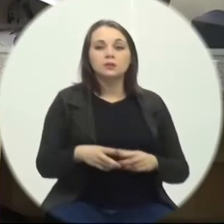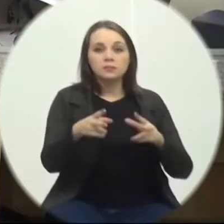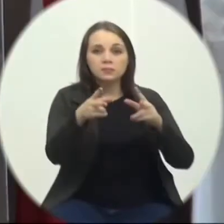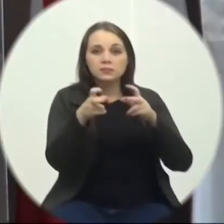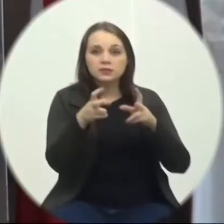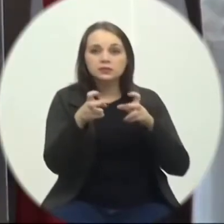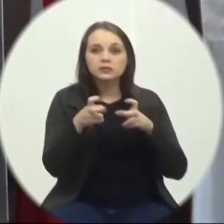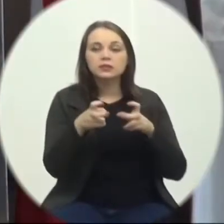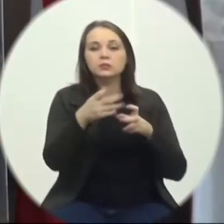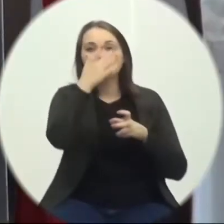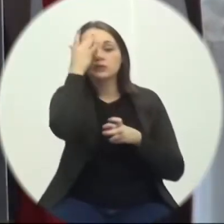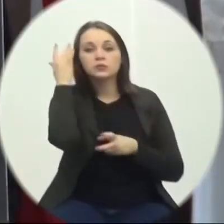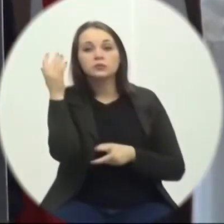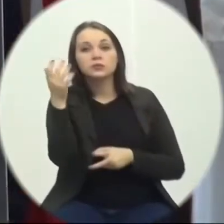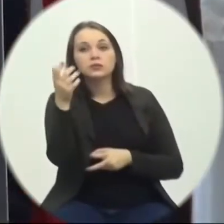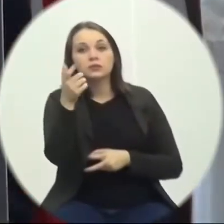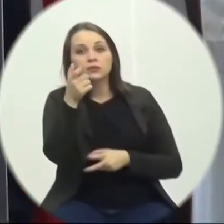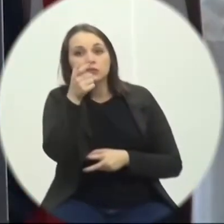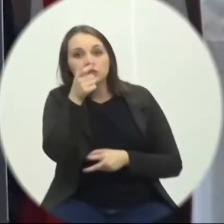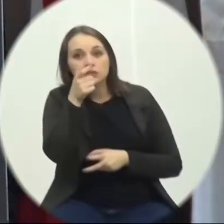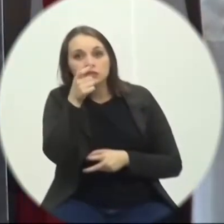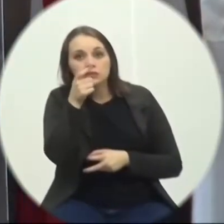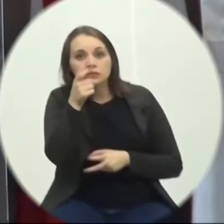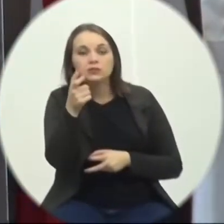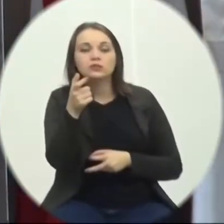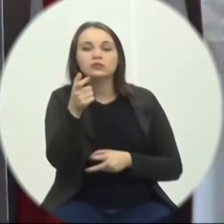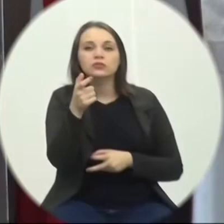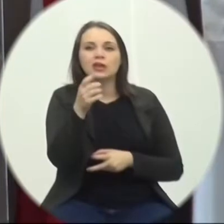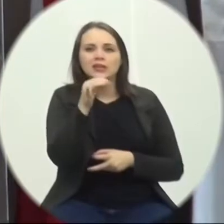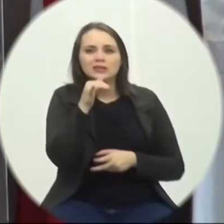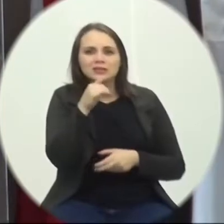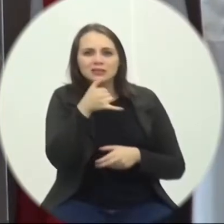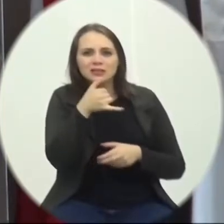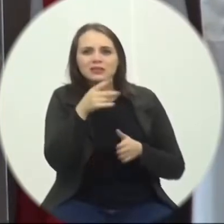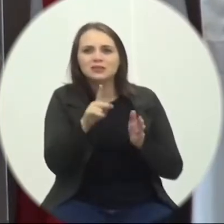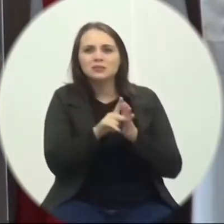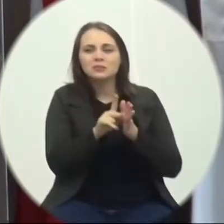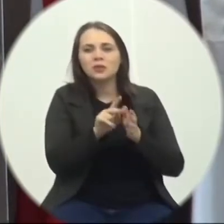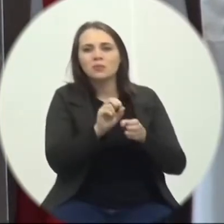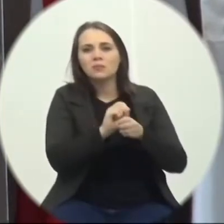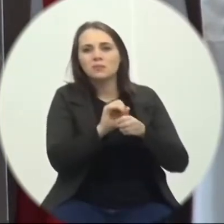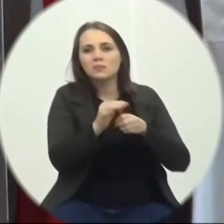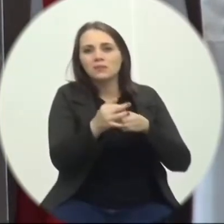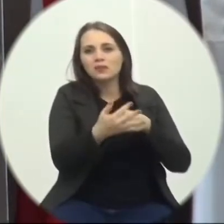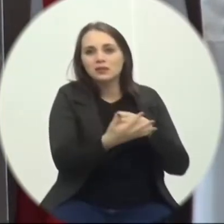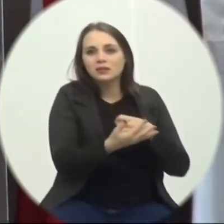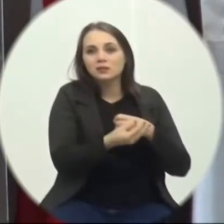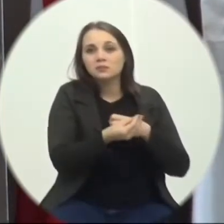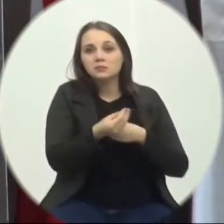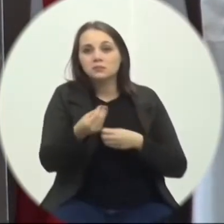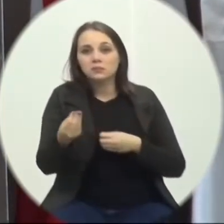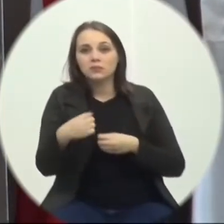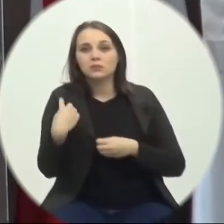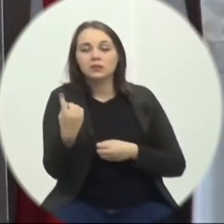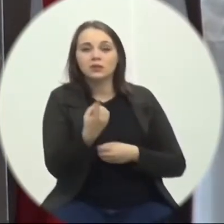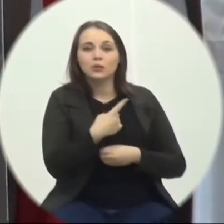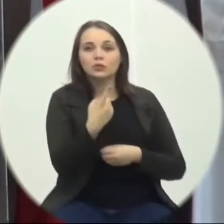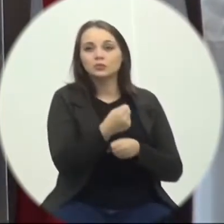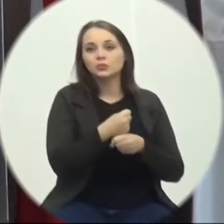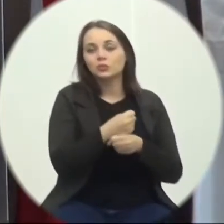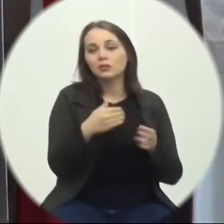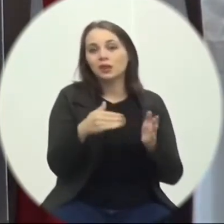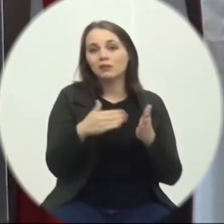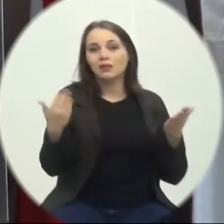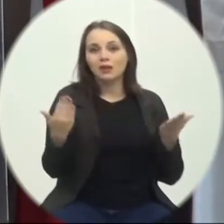que nos assistem O cálice amargo que a pandemia nos trouxe de um ano para cá Seifou